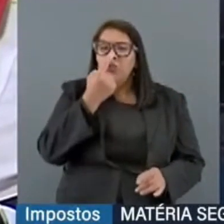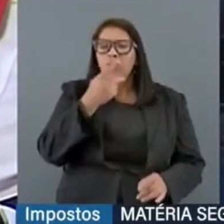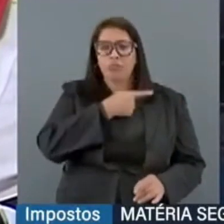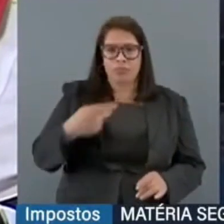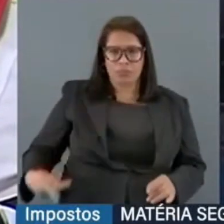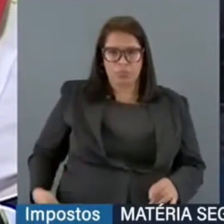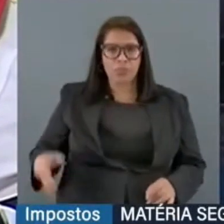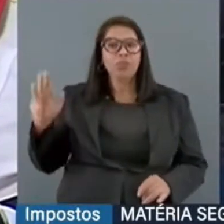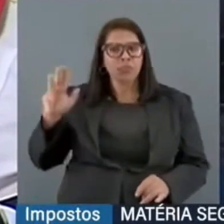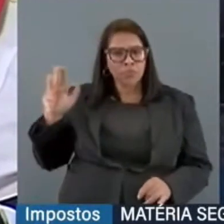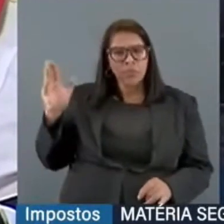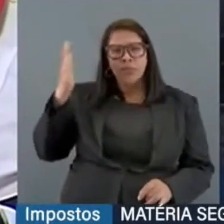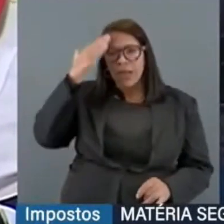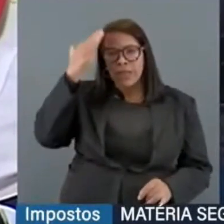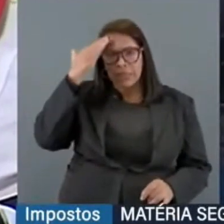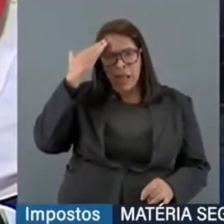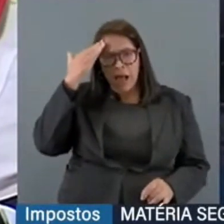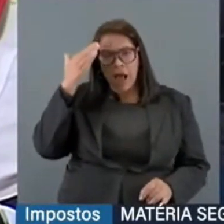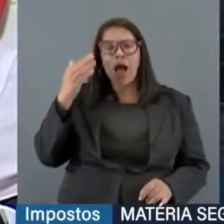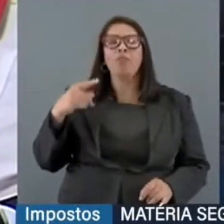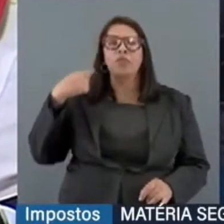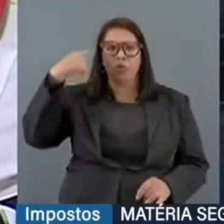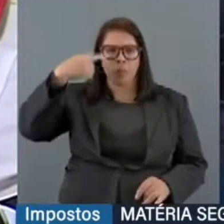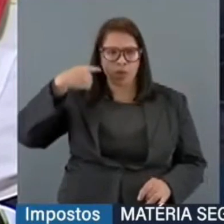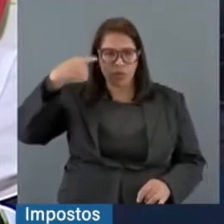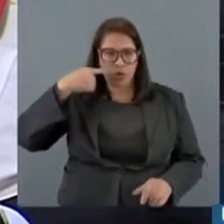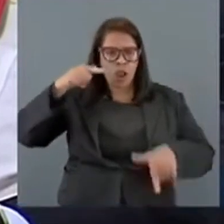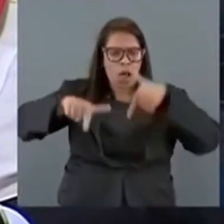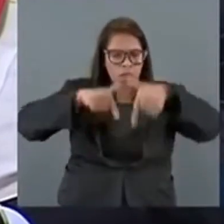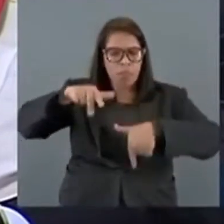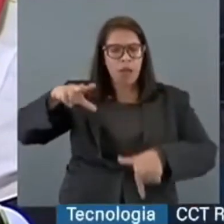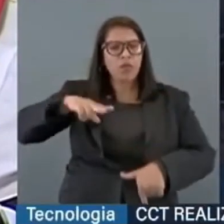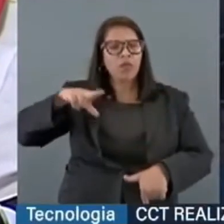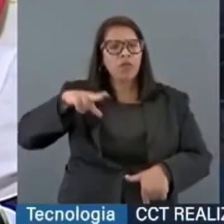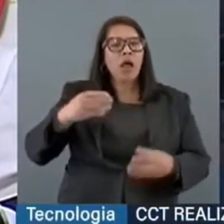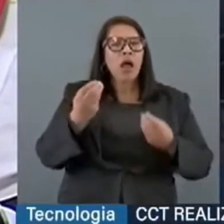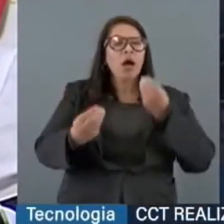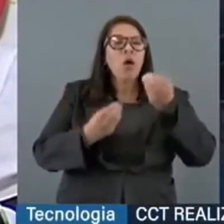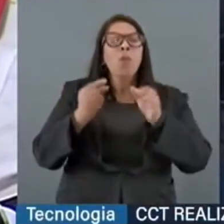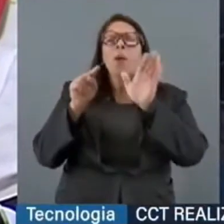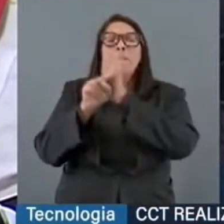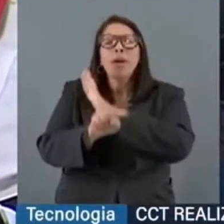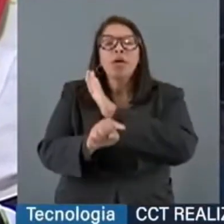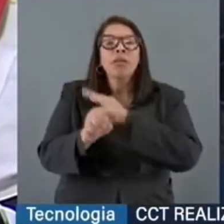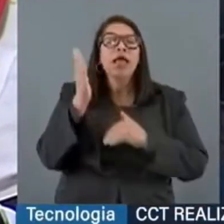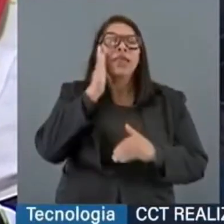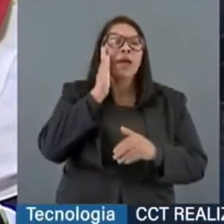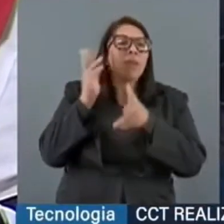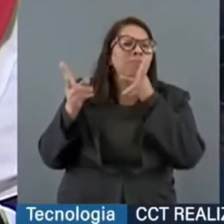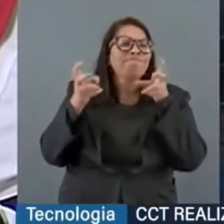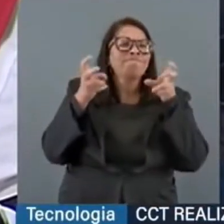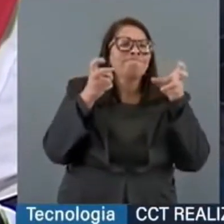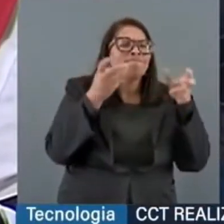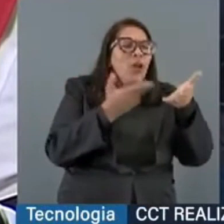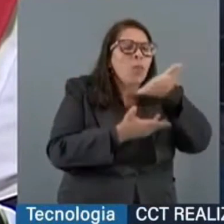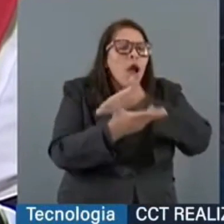Nós sabemos o seu trabalho como advogado particular, mas para além disso, gostaria de ouvi-lo sobre seu